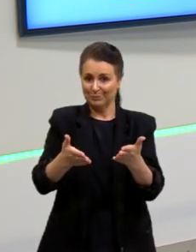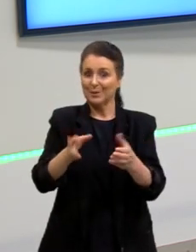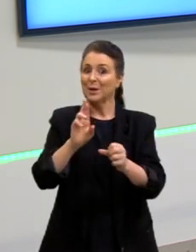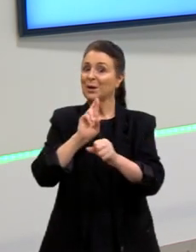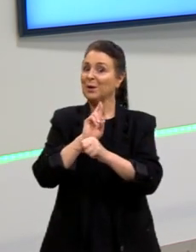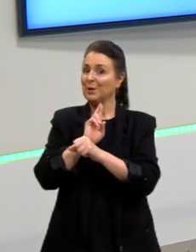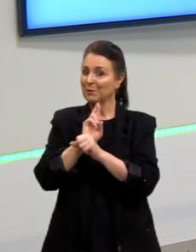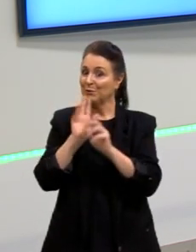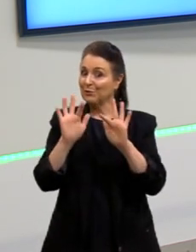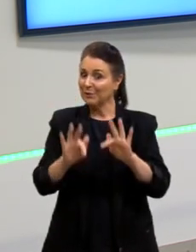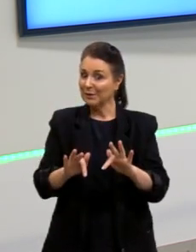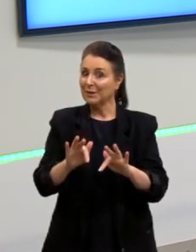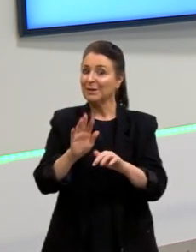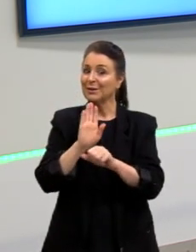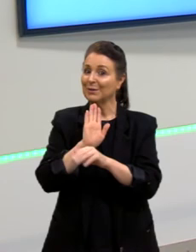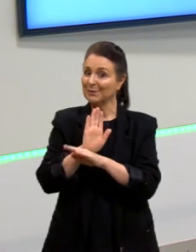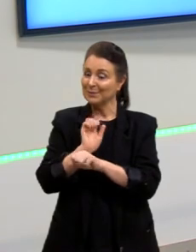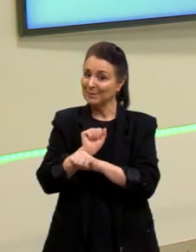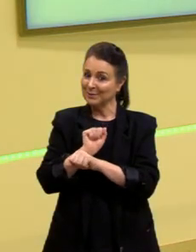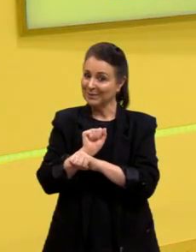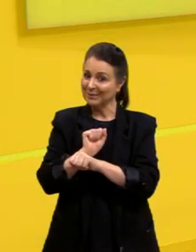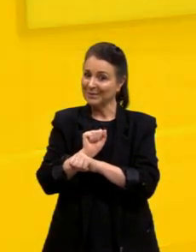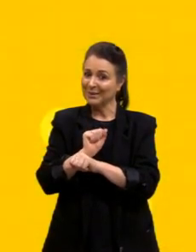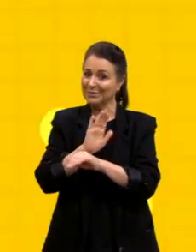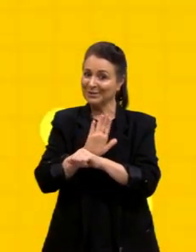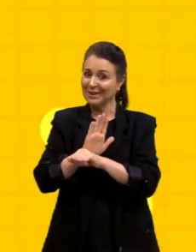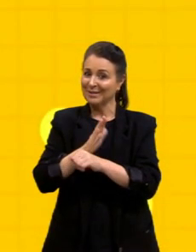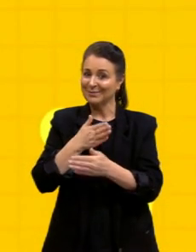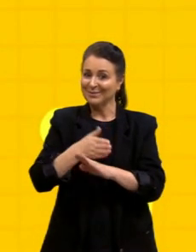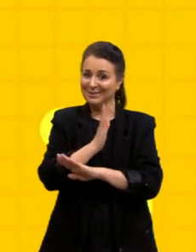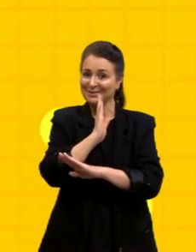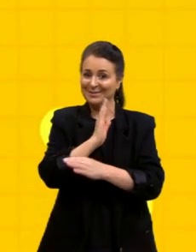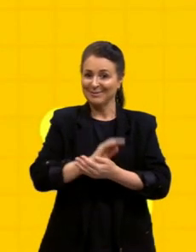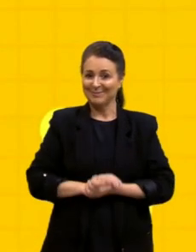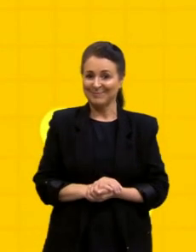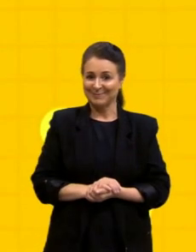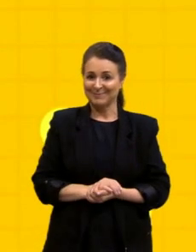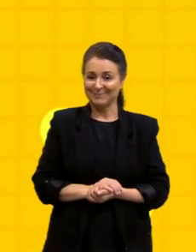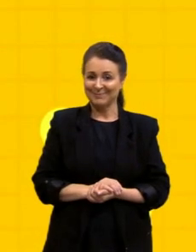ajudado vocês e partiu passar tchau tchau